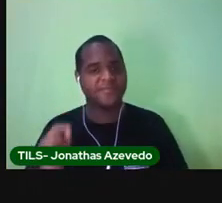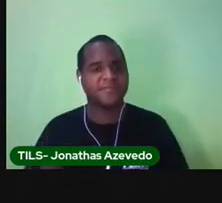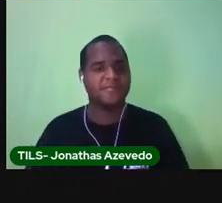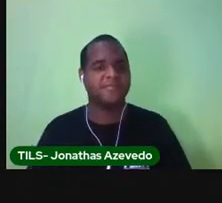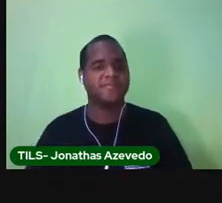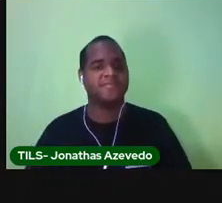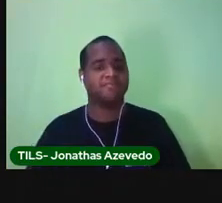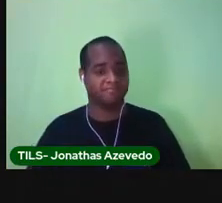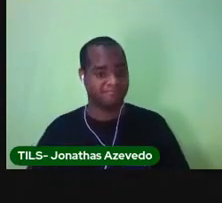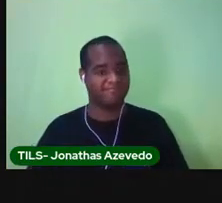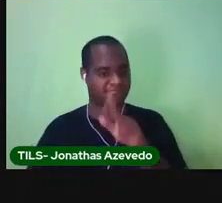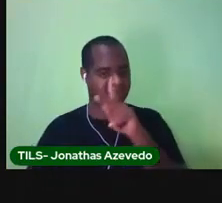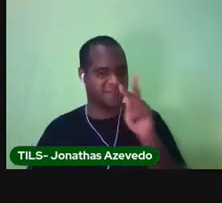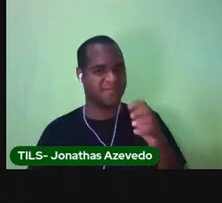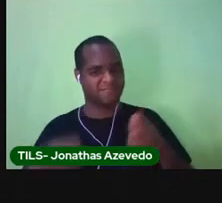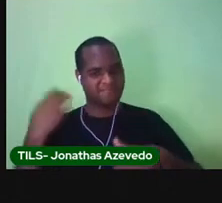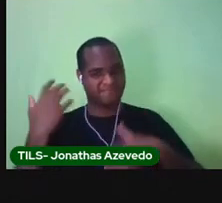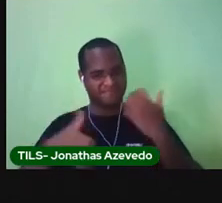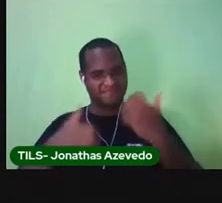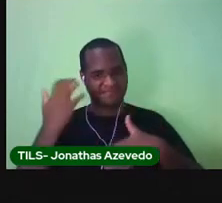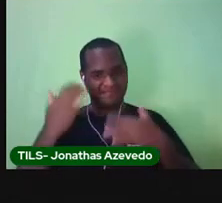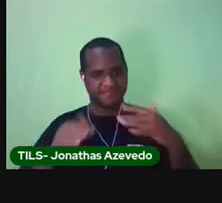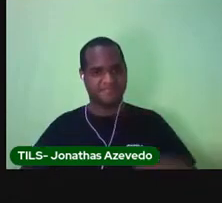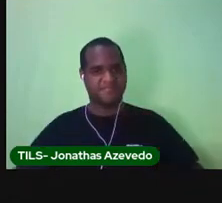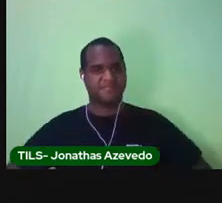A Pró vai contar essa história para vocês.